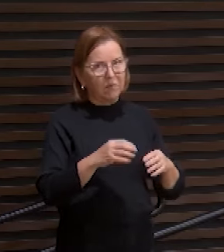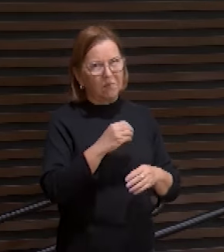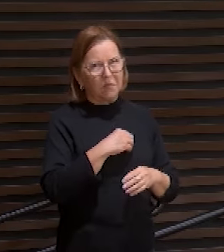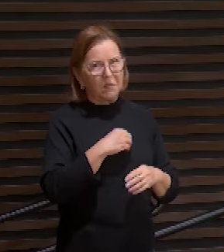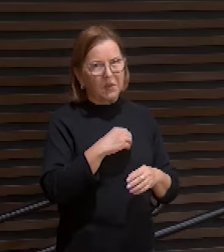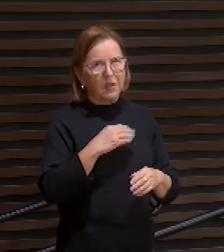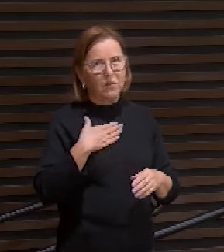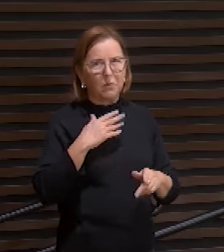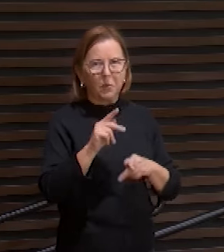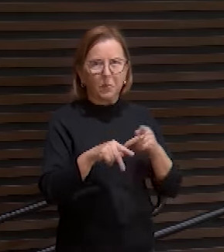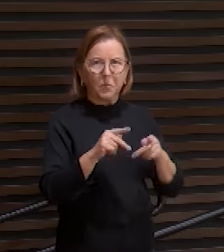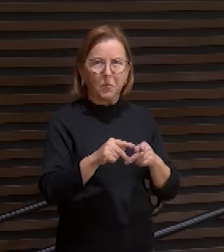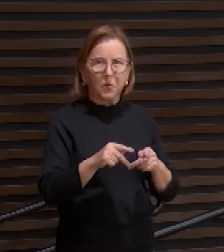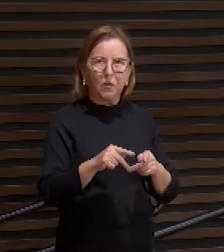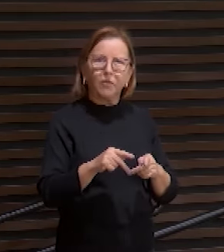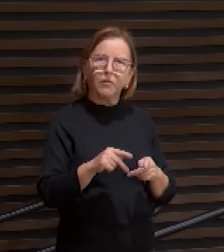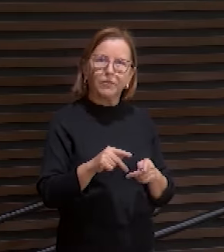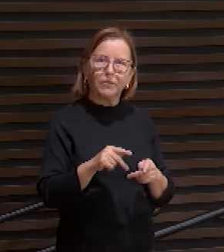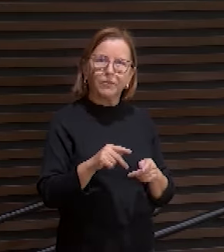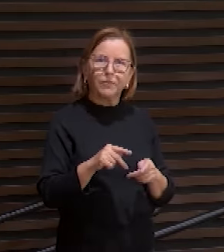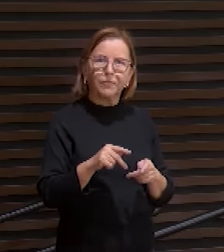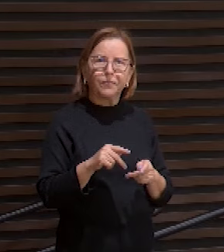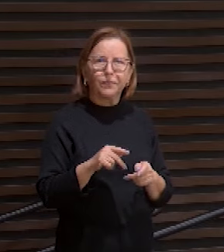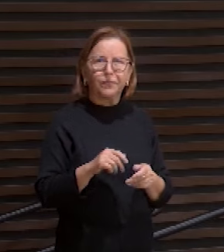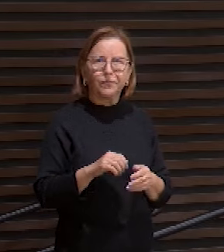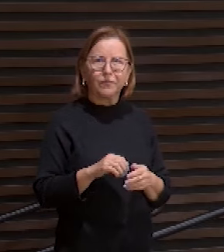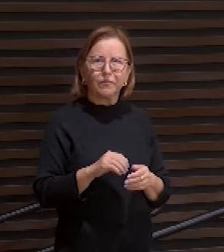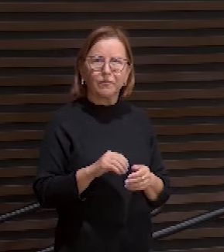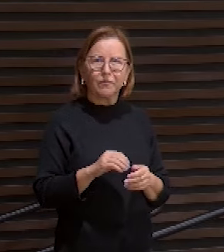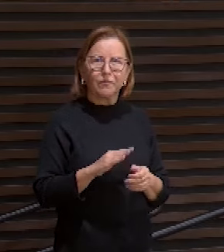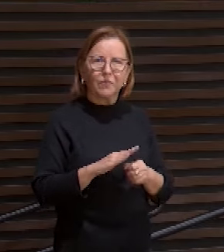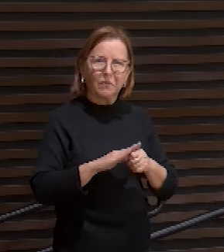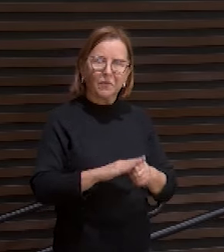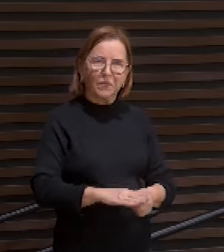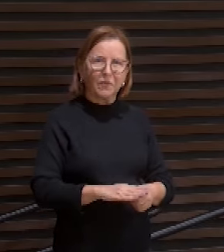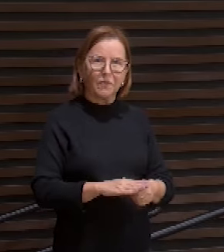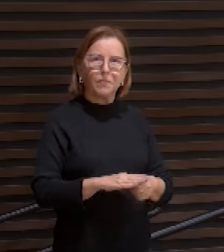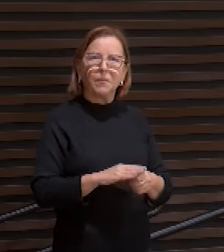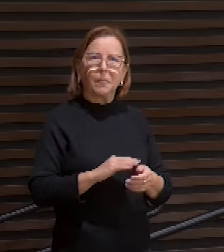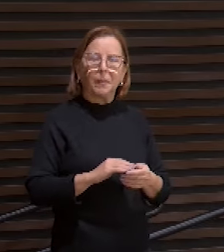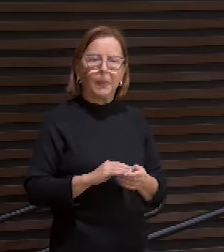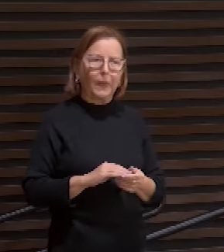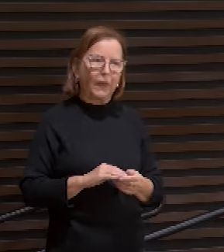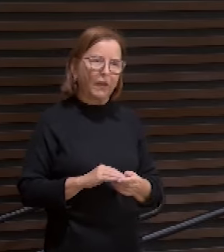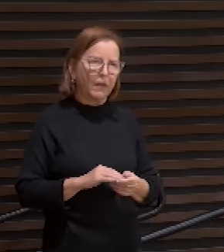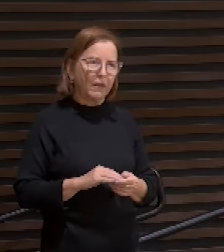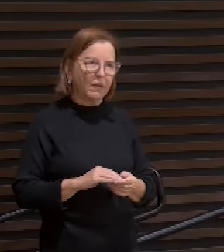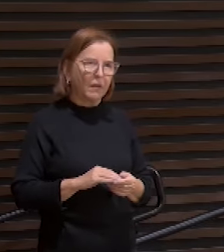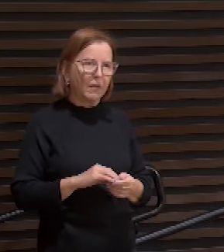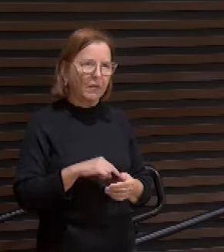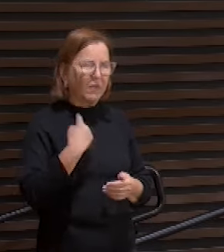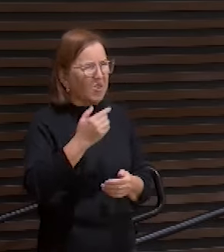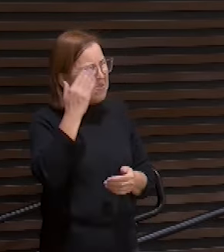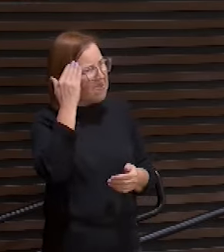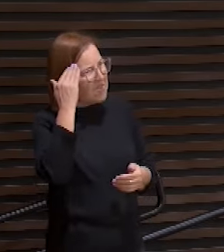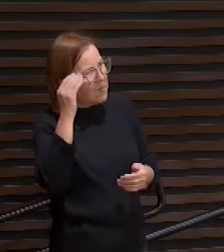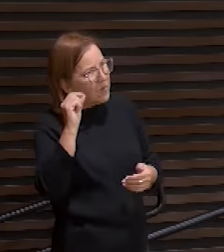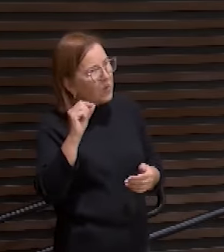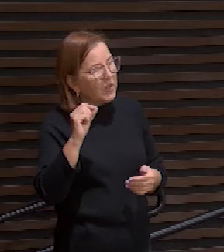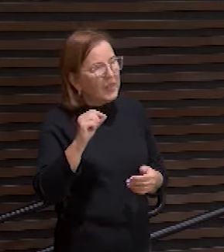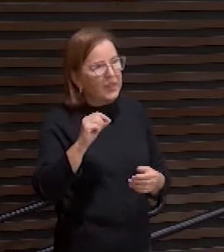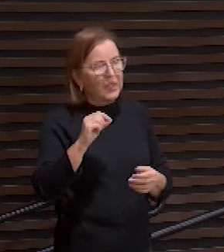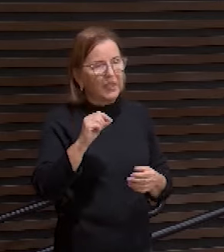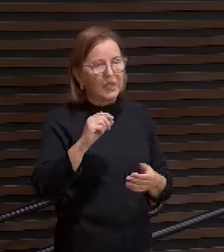opressor foi arrebatado nós temos experimentado muito superficialmente o que é um juízo opressor um